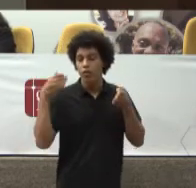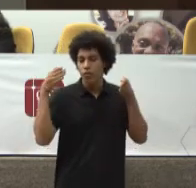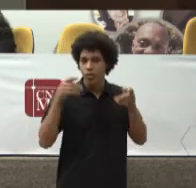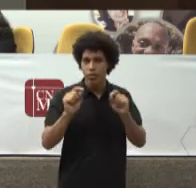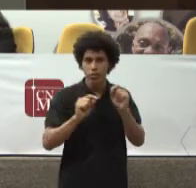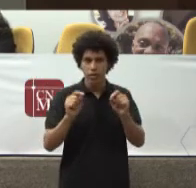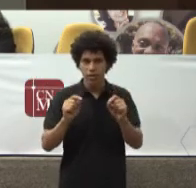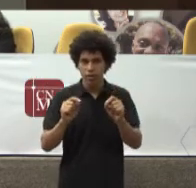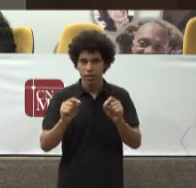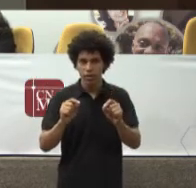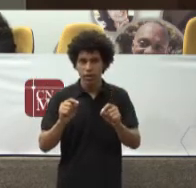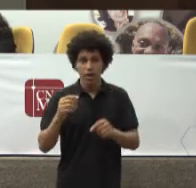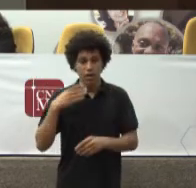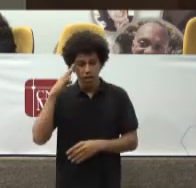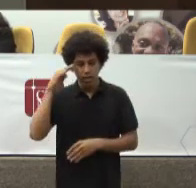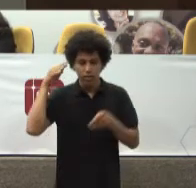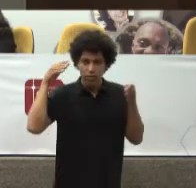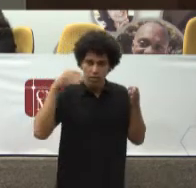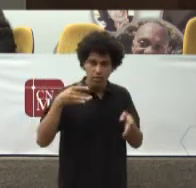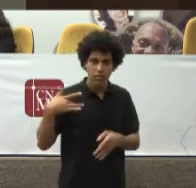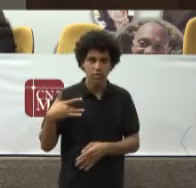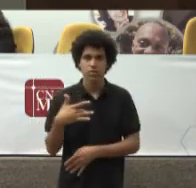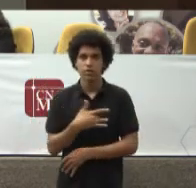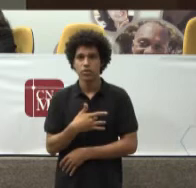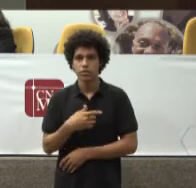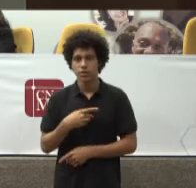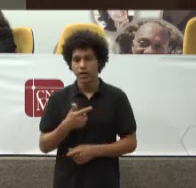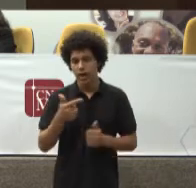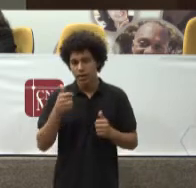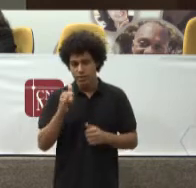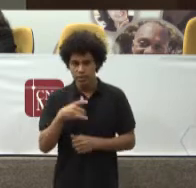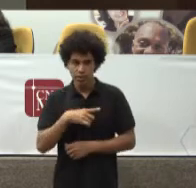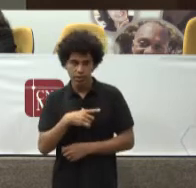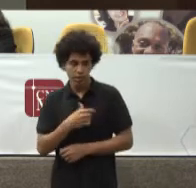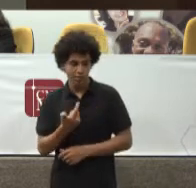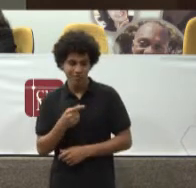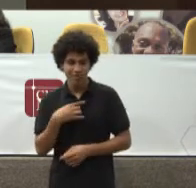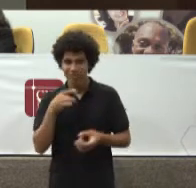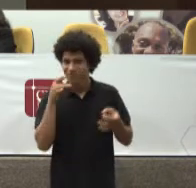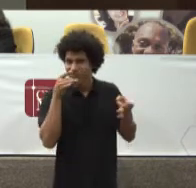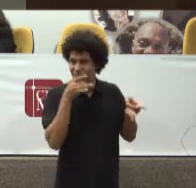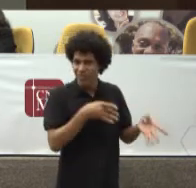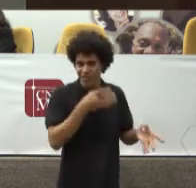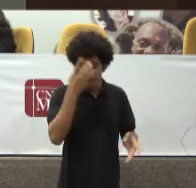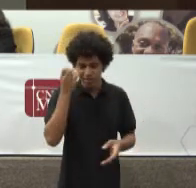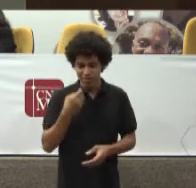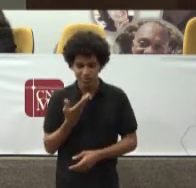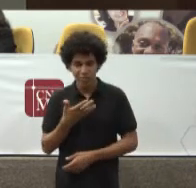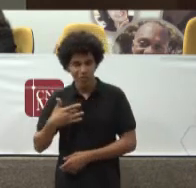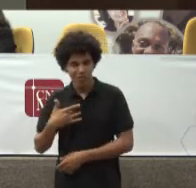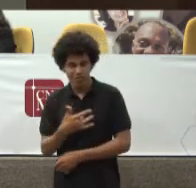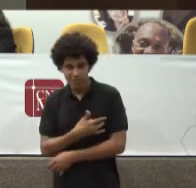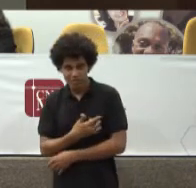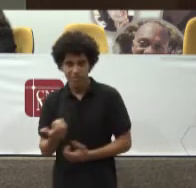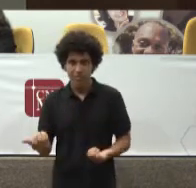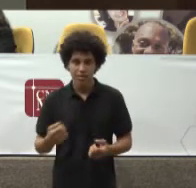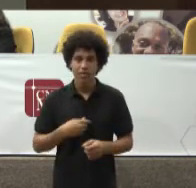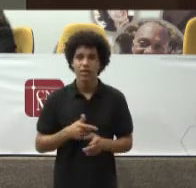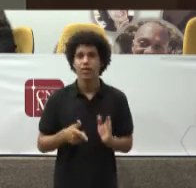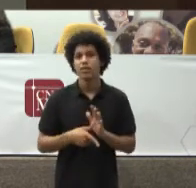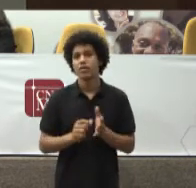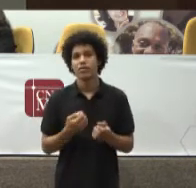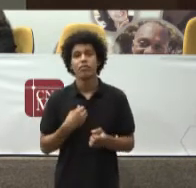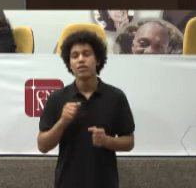sistema De saúde Não está Negligenciando A atenção Primária A judicialização Da saúde Com certeza